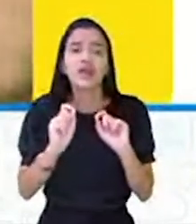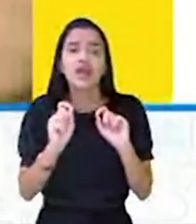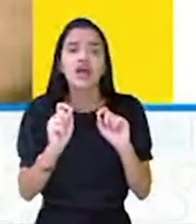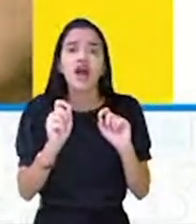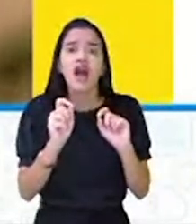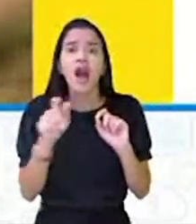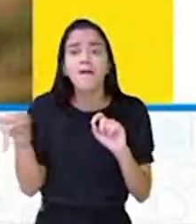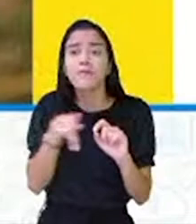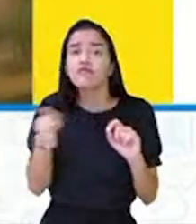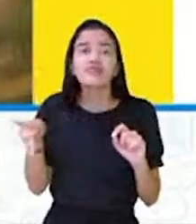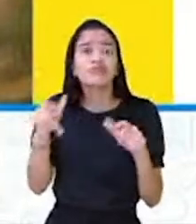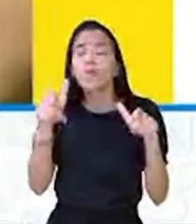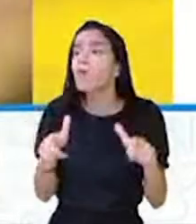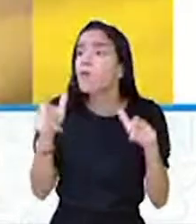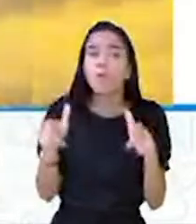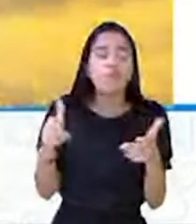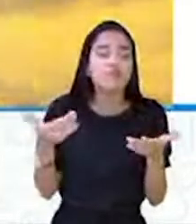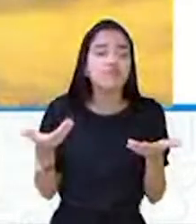Mauricéia?